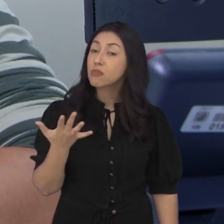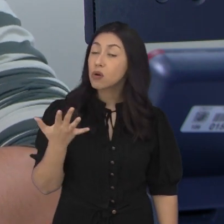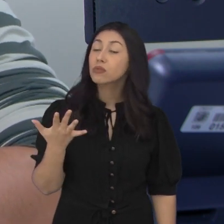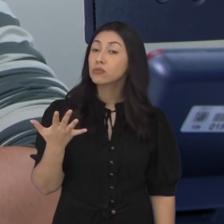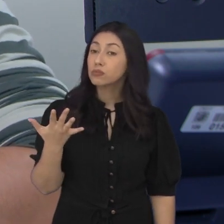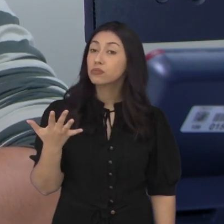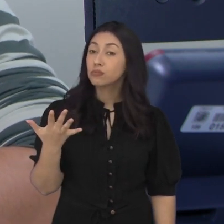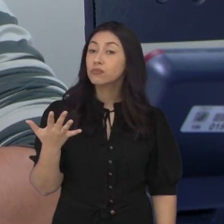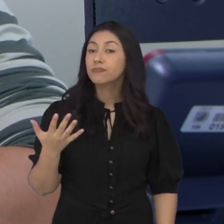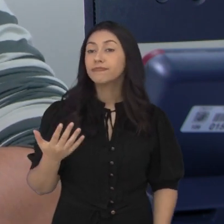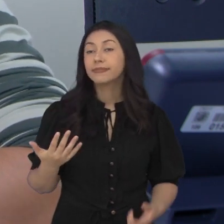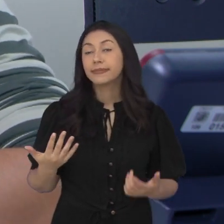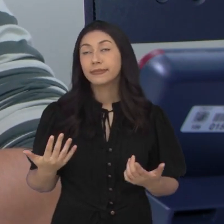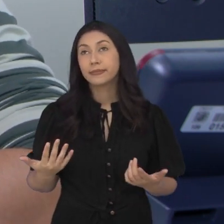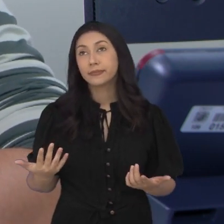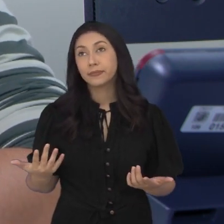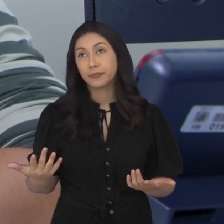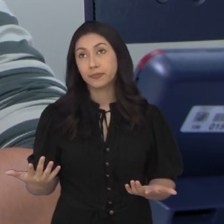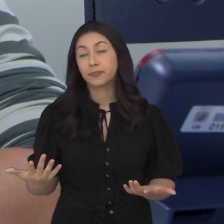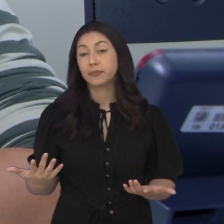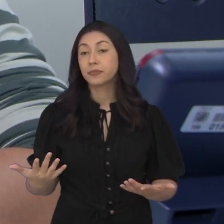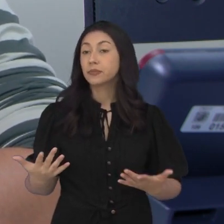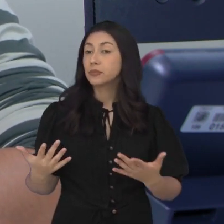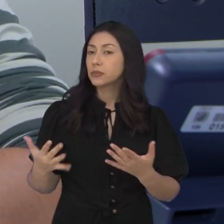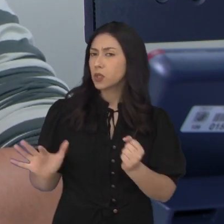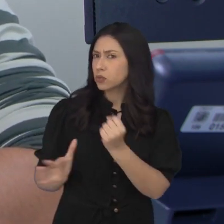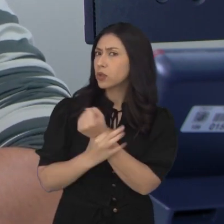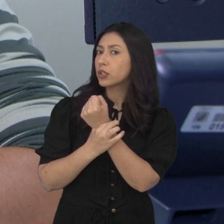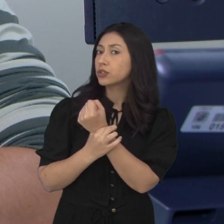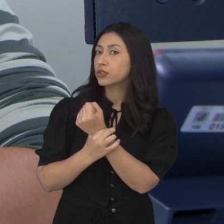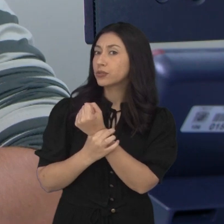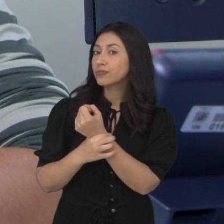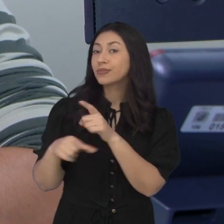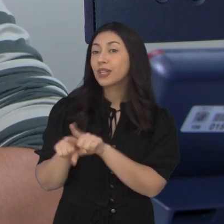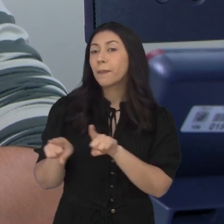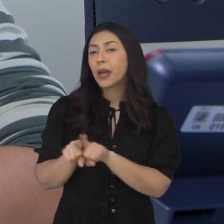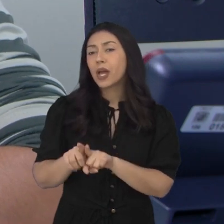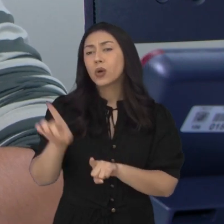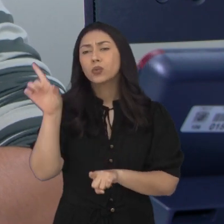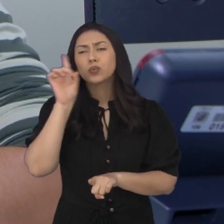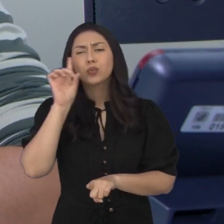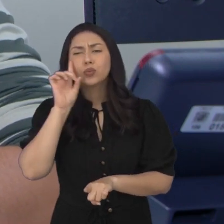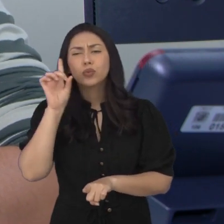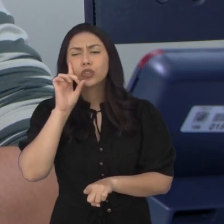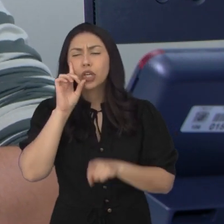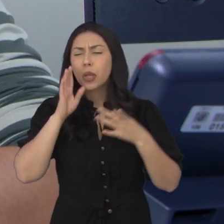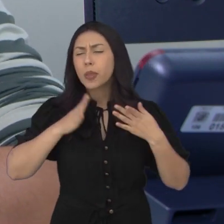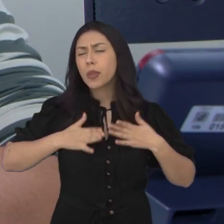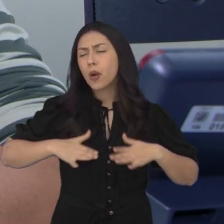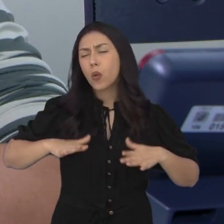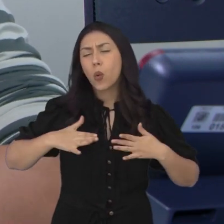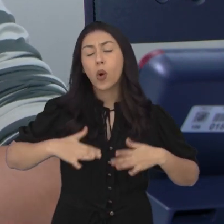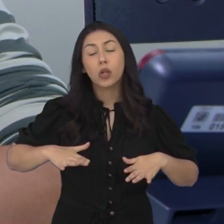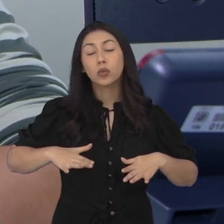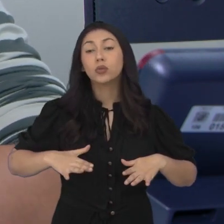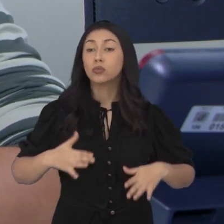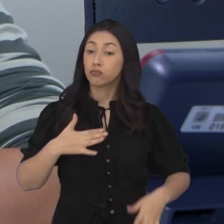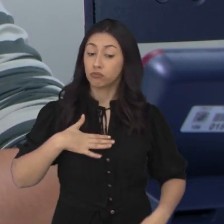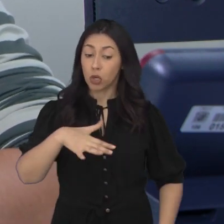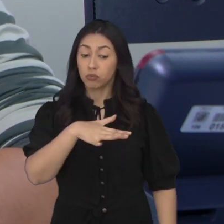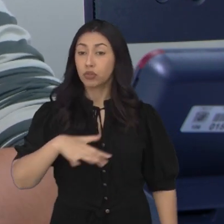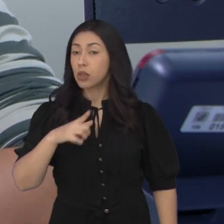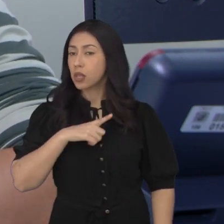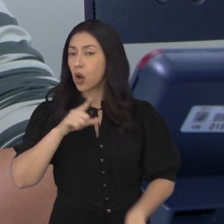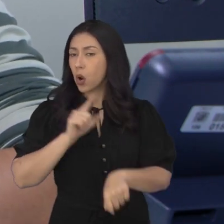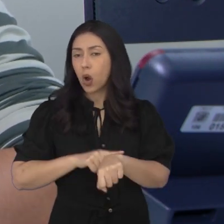que se pratica no mercado privado. Mas além da estabilidade financeira, estabilidade de rotina. Por exemplo, no meu setor pelo